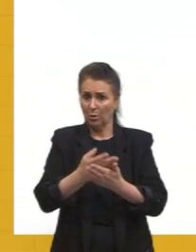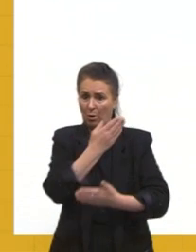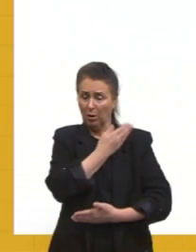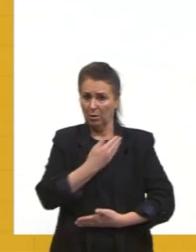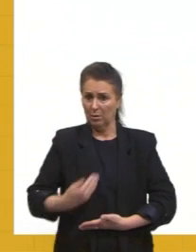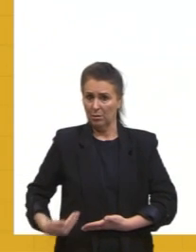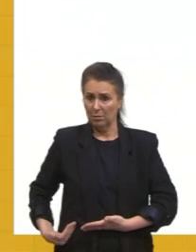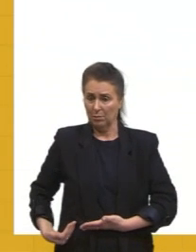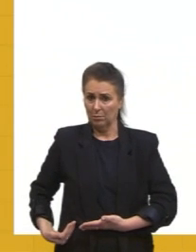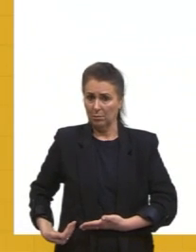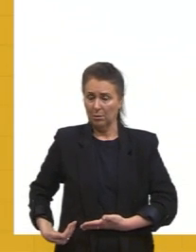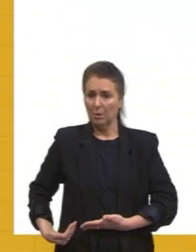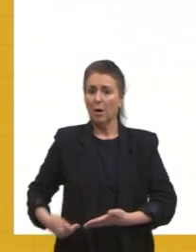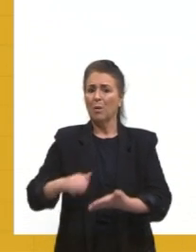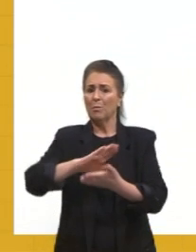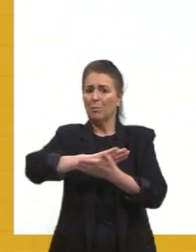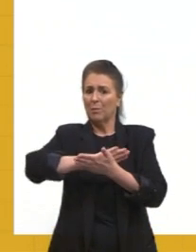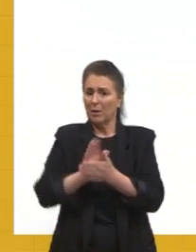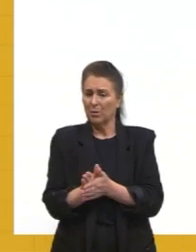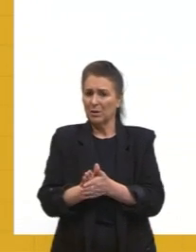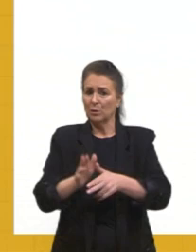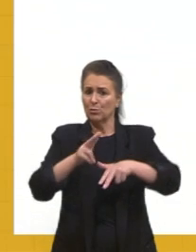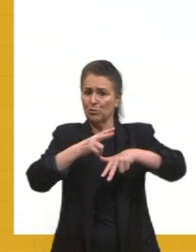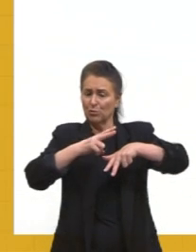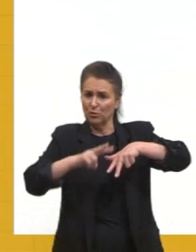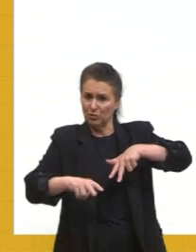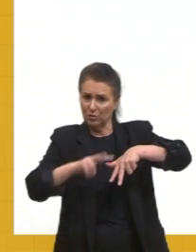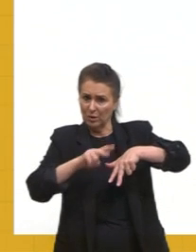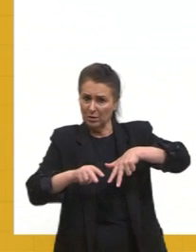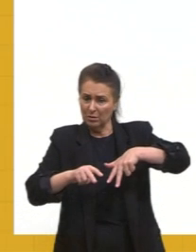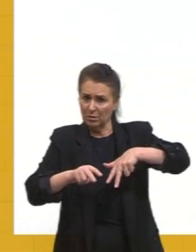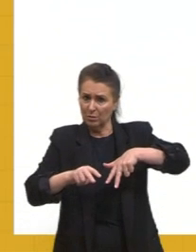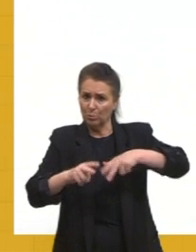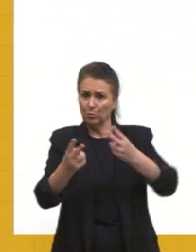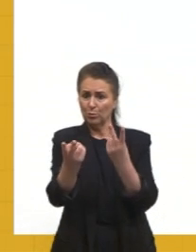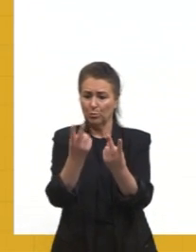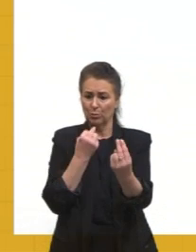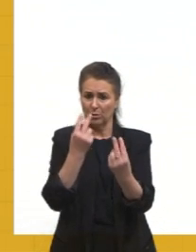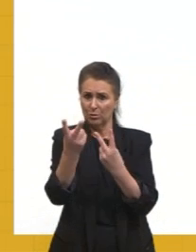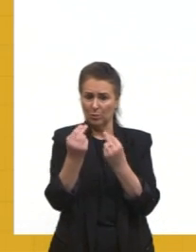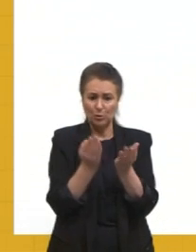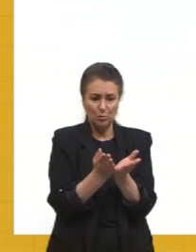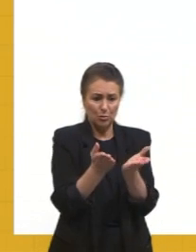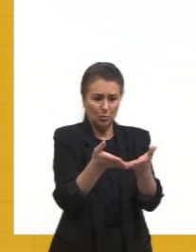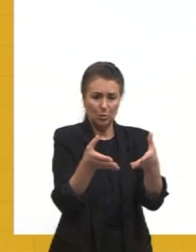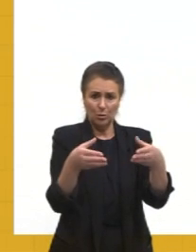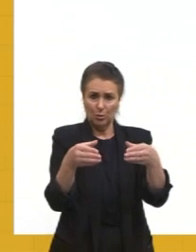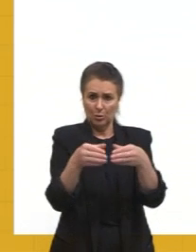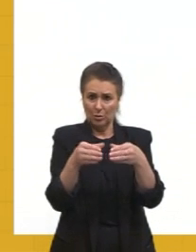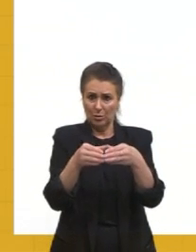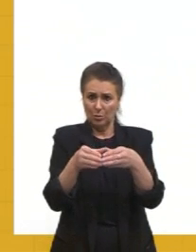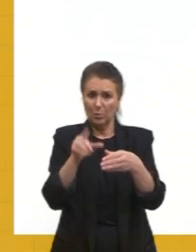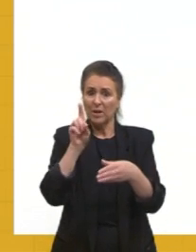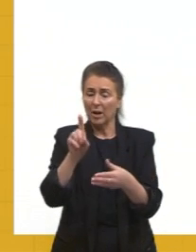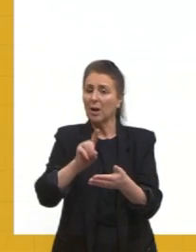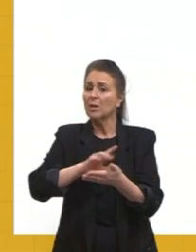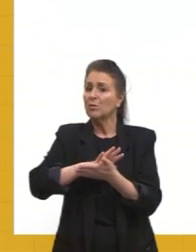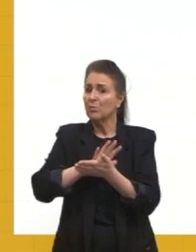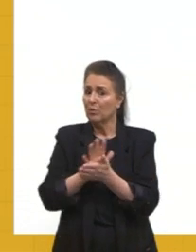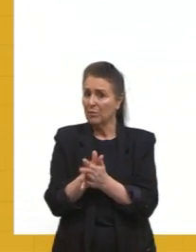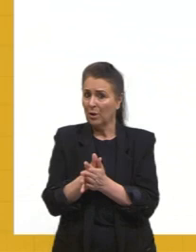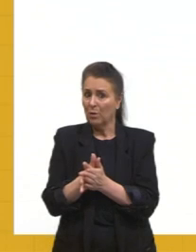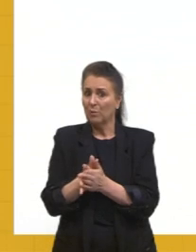Preconceito de gênero no transporte coletivo? O preconceito, a discriminação que a Rosa Parks sofreu foi racial, não foi